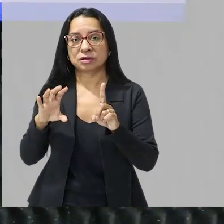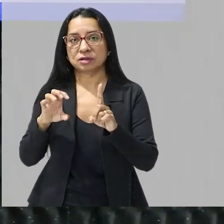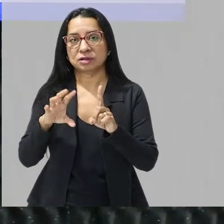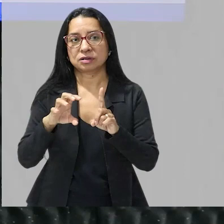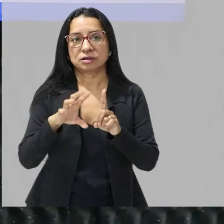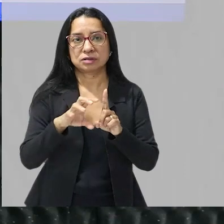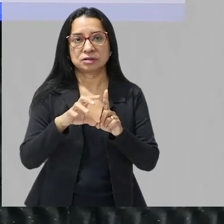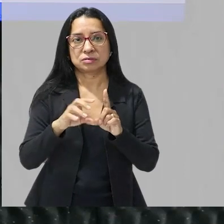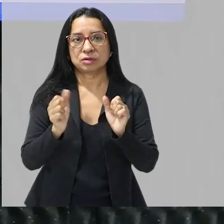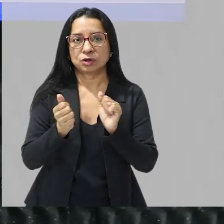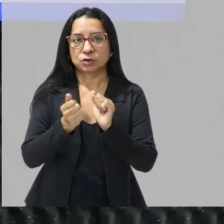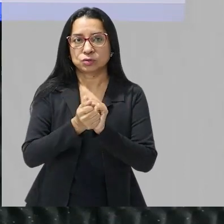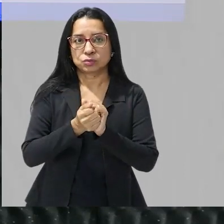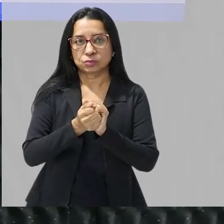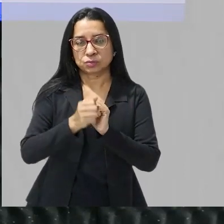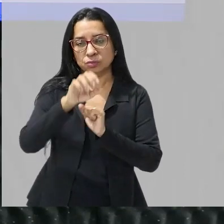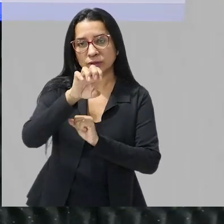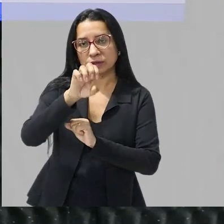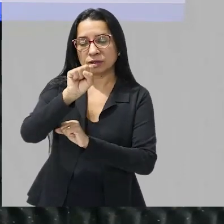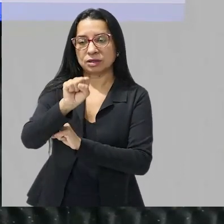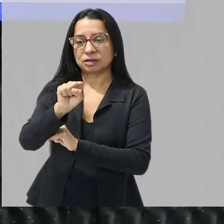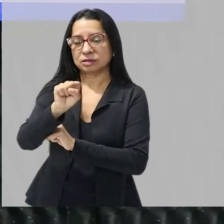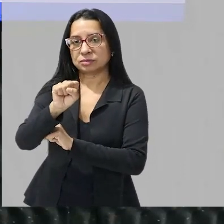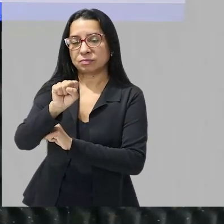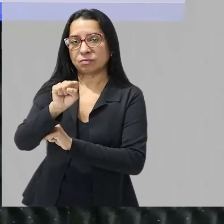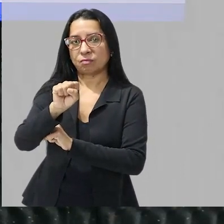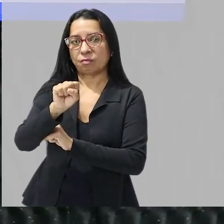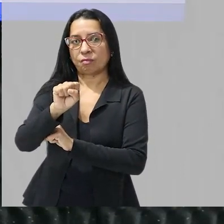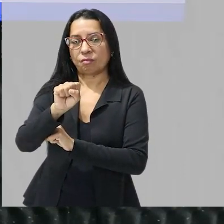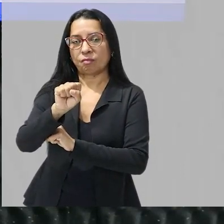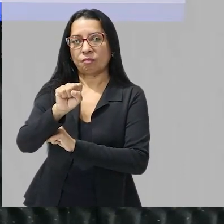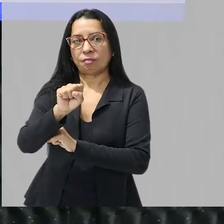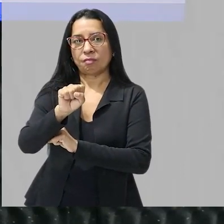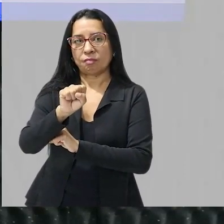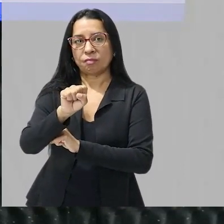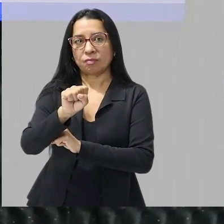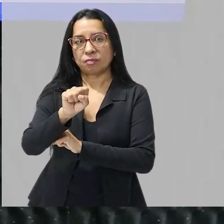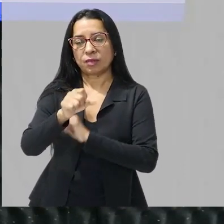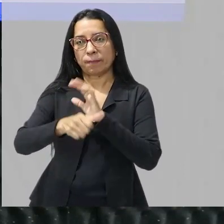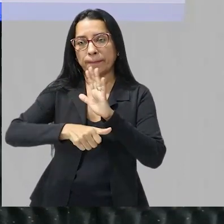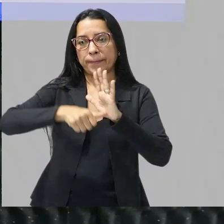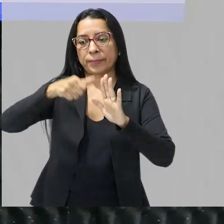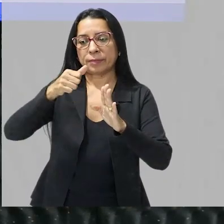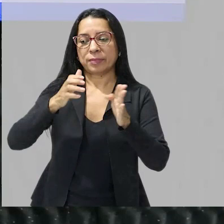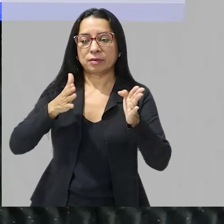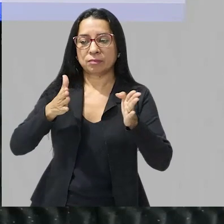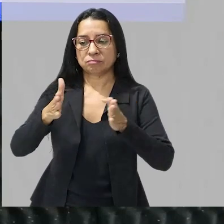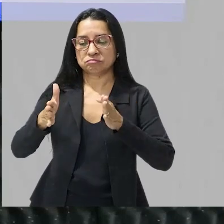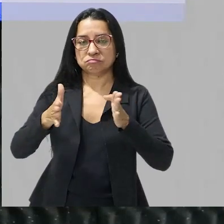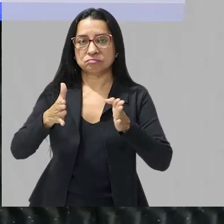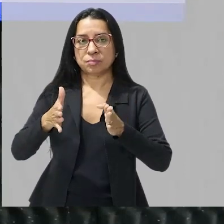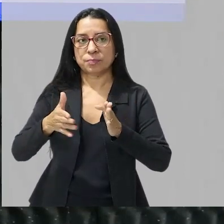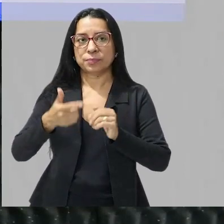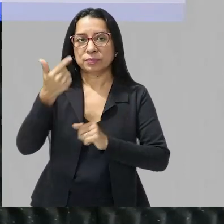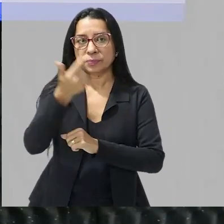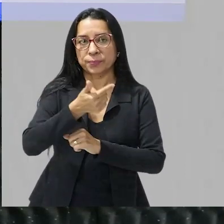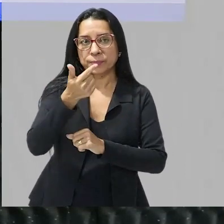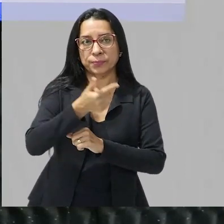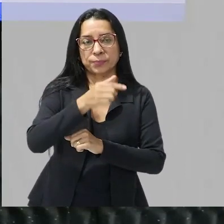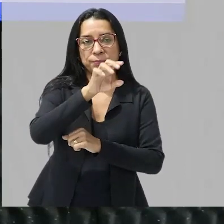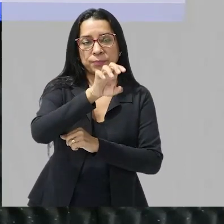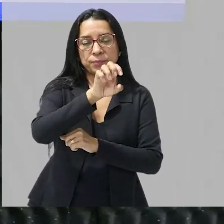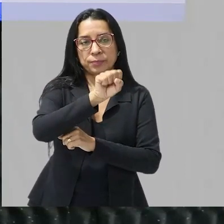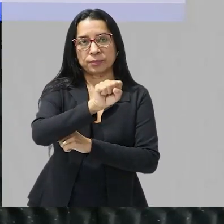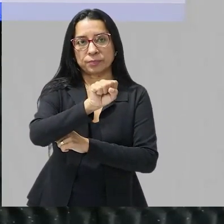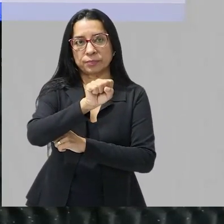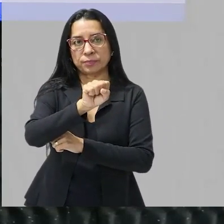com o substrato vai formar o complexo enzima substrato essa é a primeira etapa na segunda etapa essa